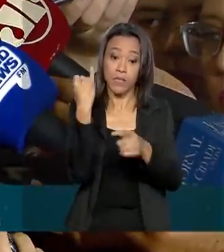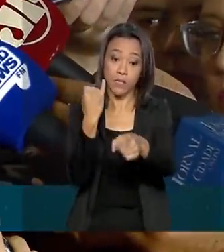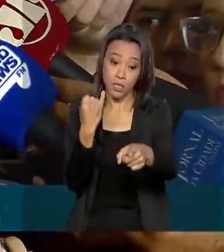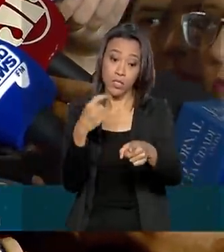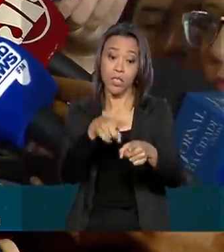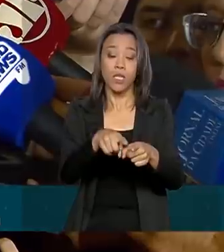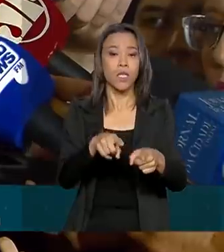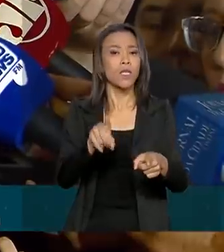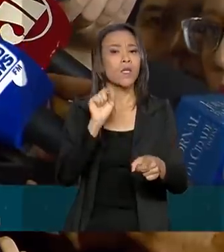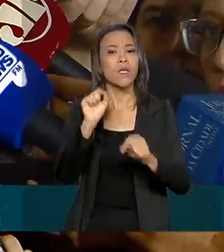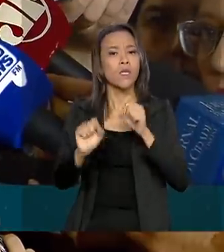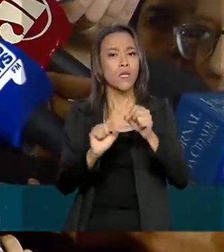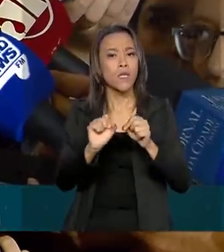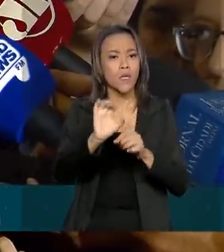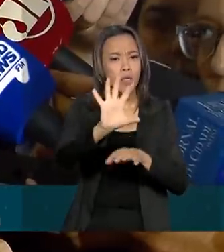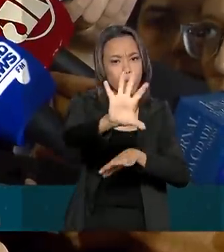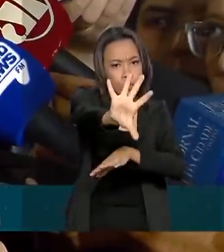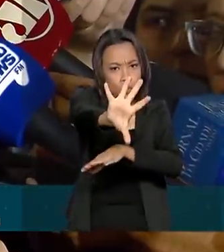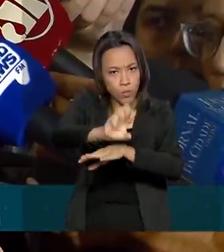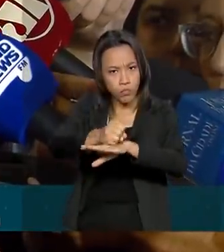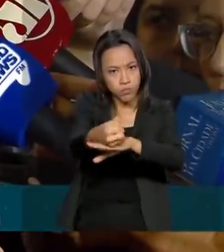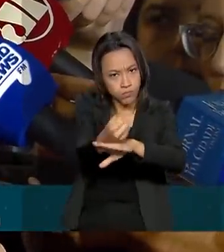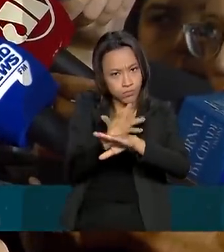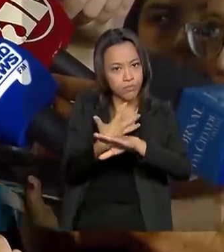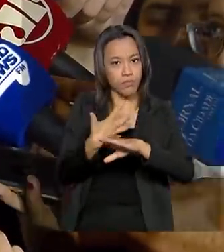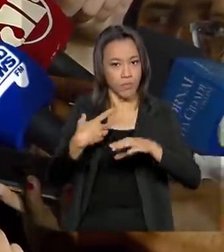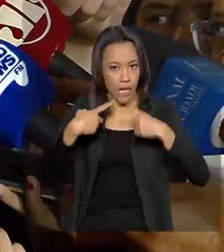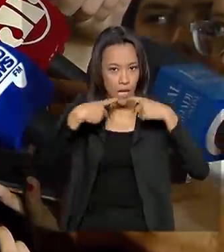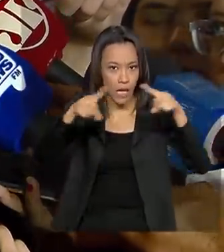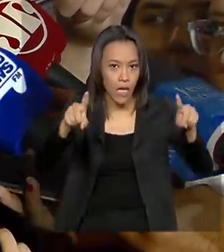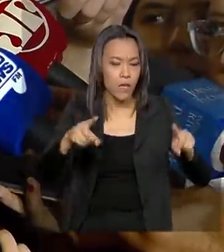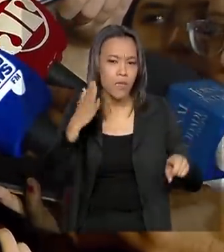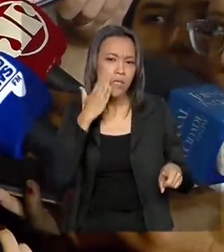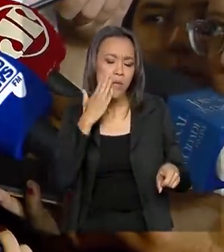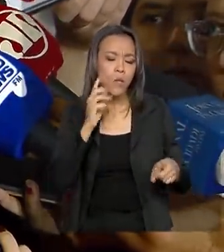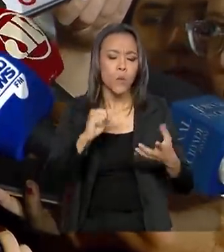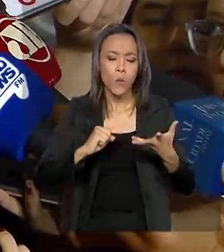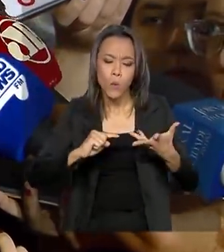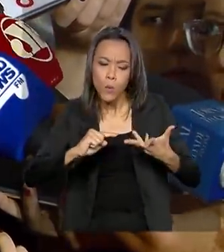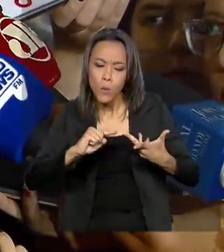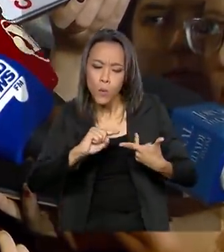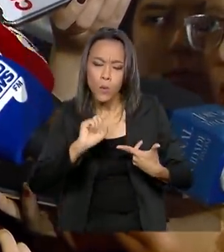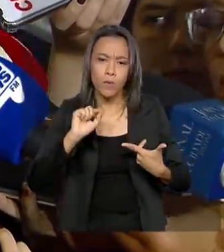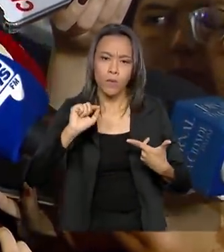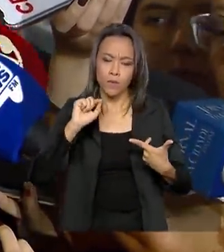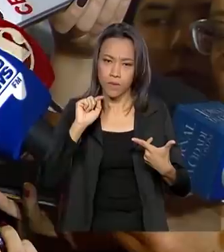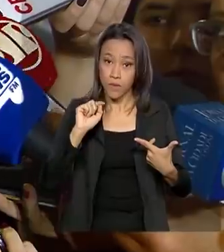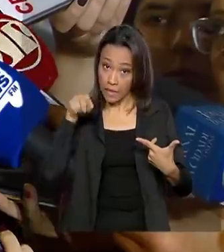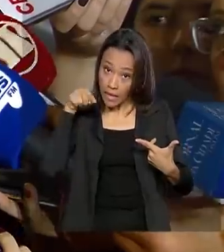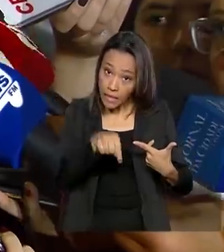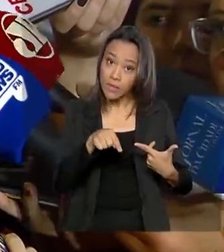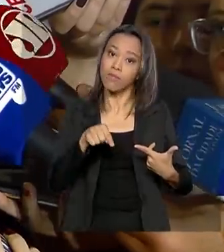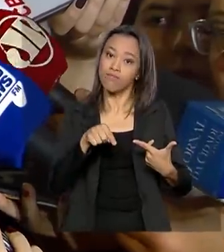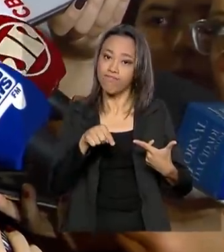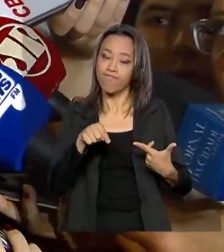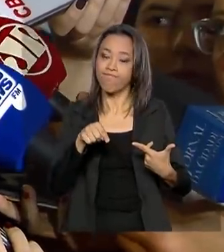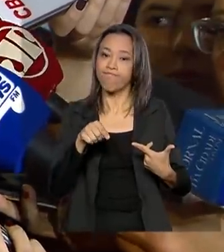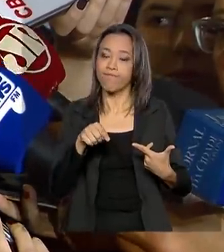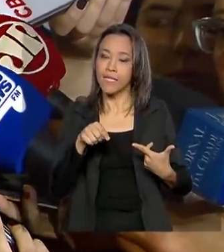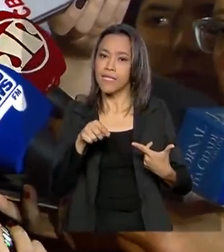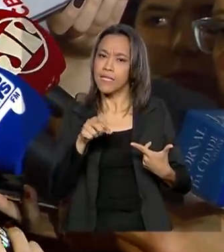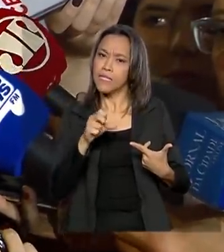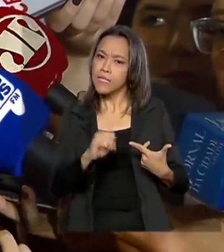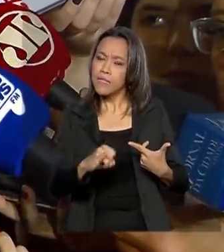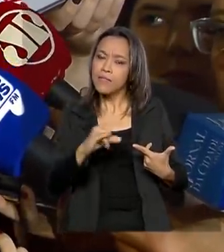Pública, que faz análise preliminar, verificando ali os indícios de relevância, materialidade e autoria. E a partir dali, em existindo